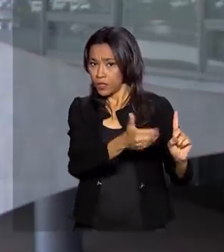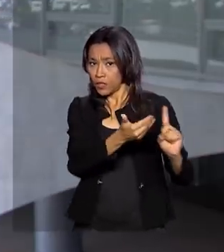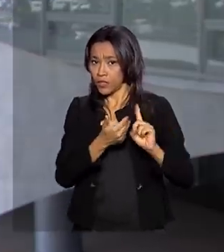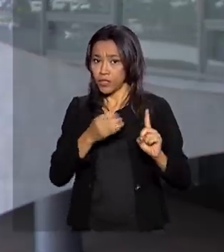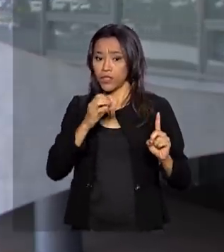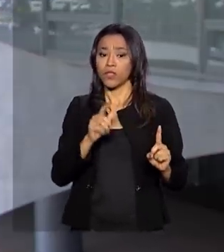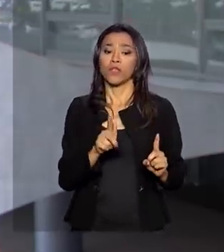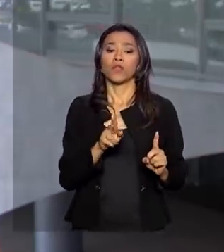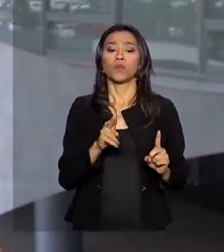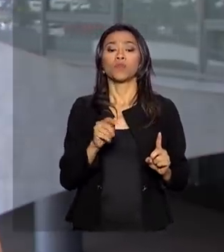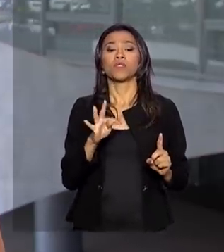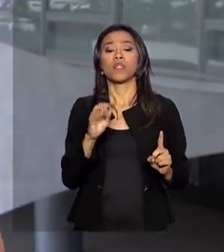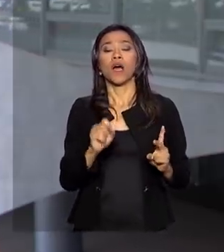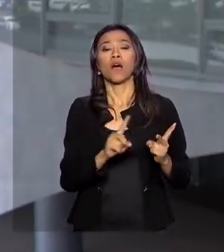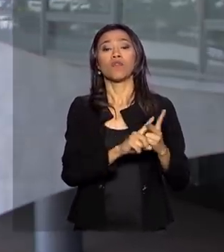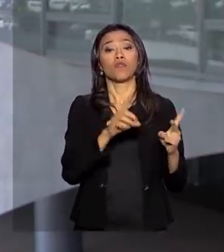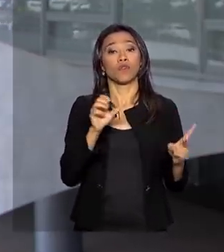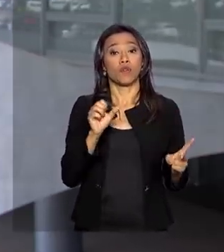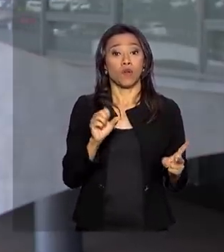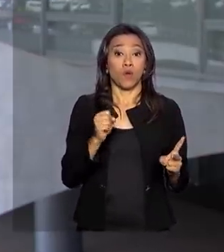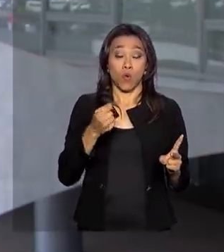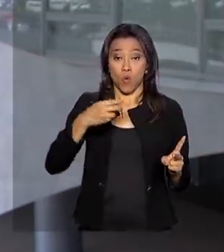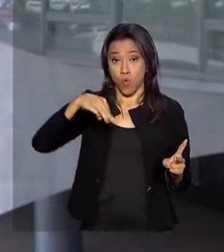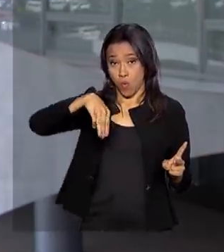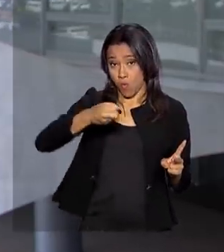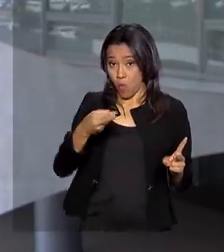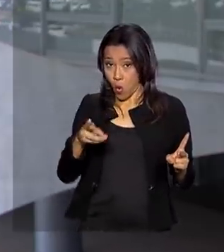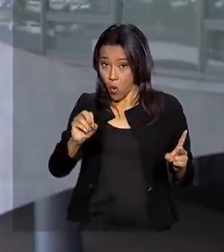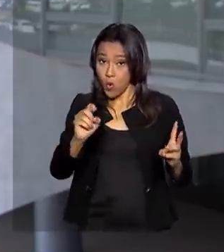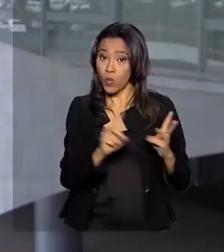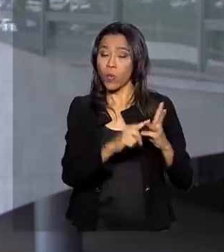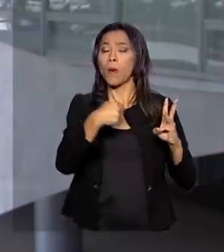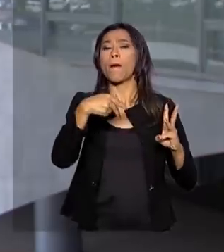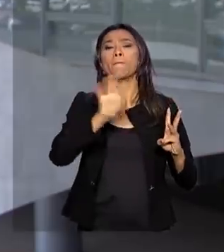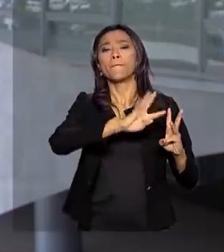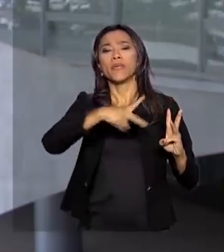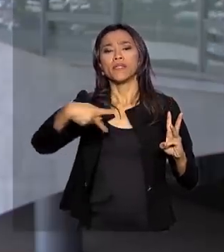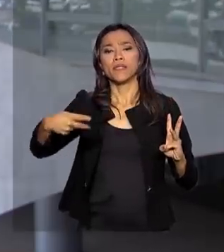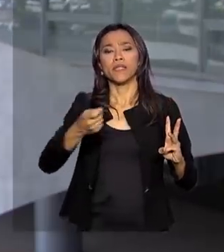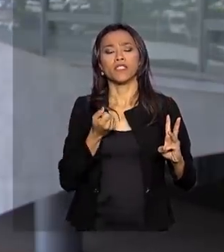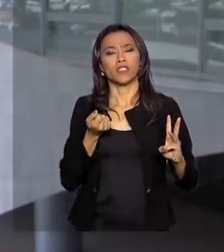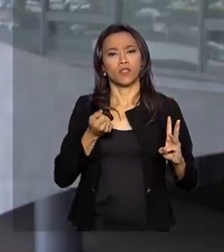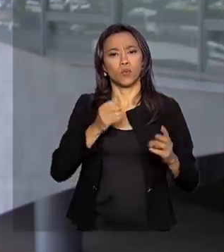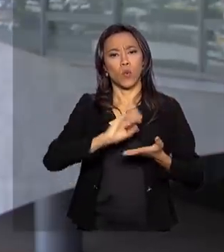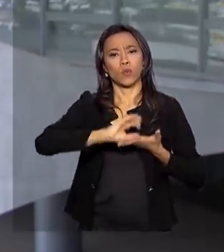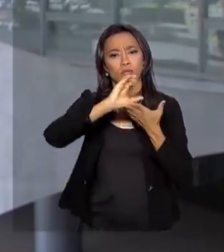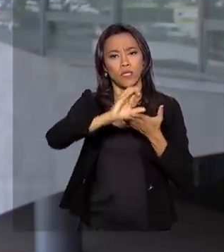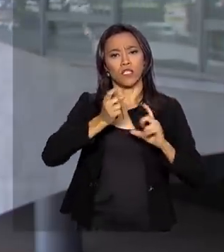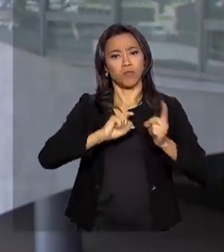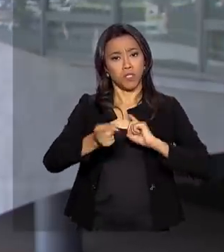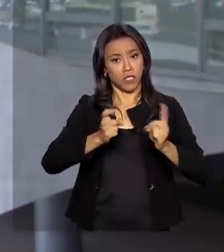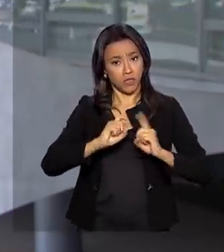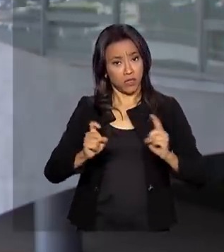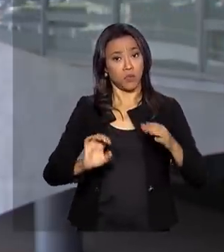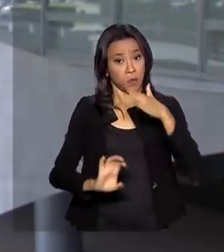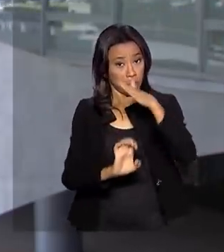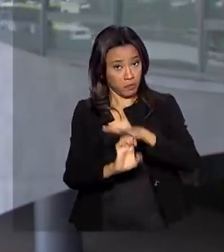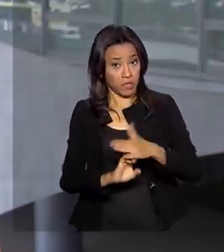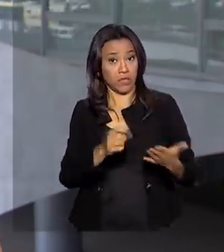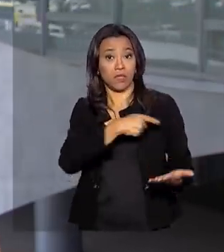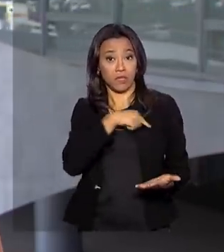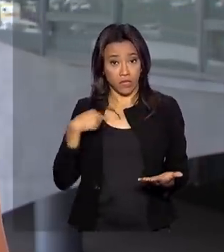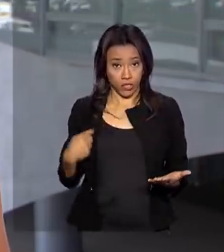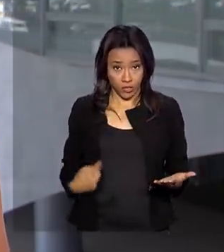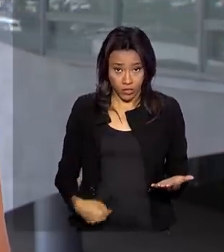Ernesto Araújo e Sérgio Moro, além do presidente do Conselho de Administração de uma empresa chinesa. Ontem, o